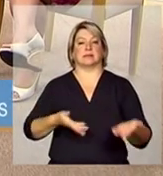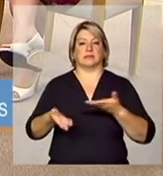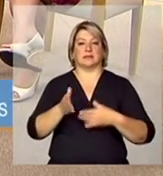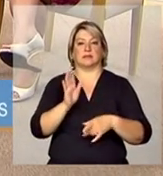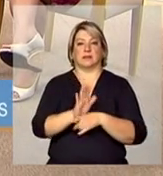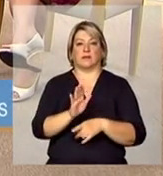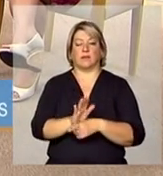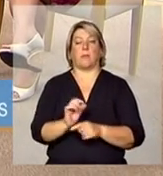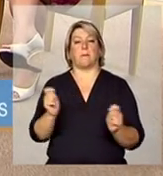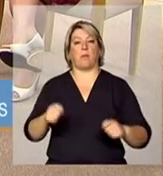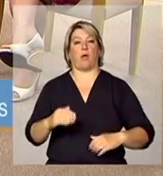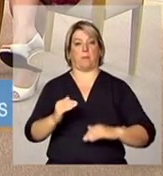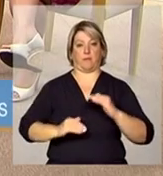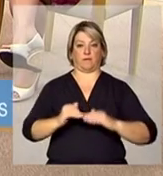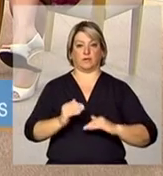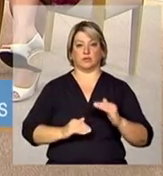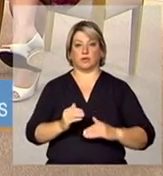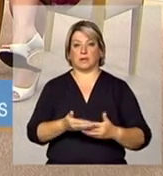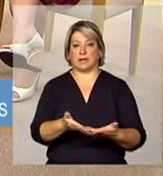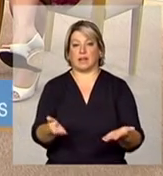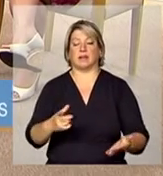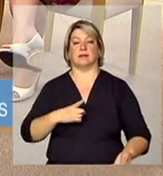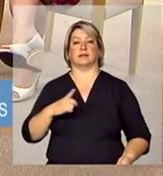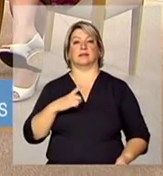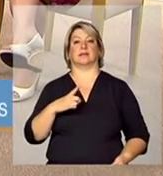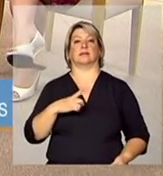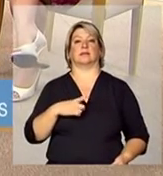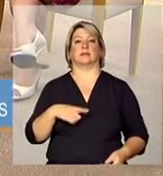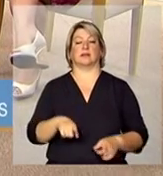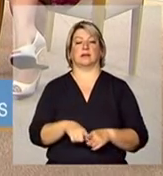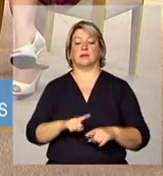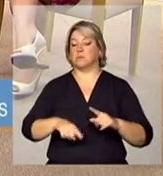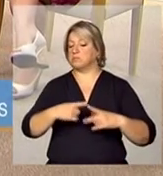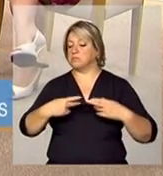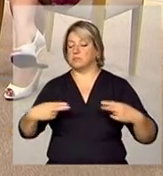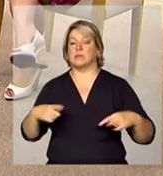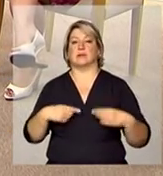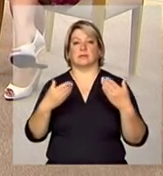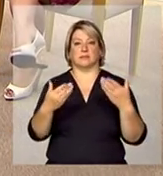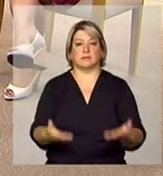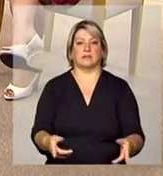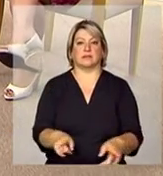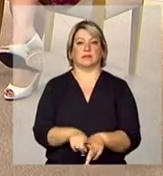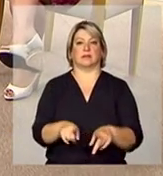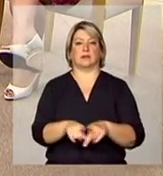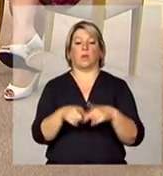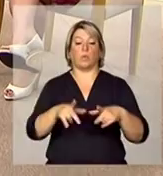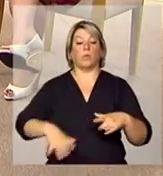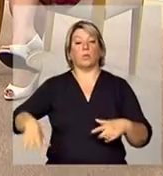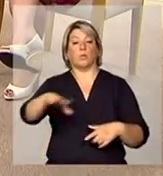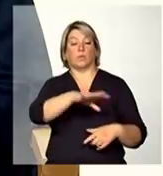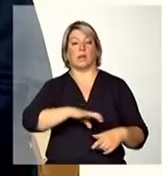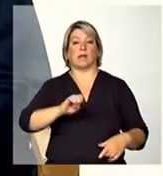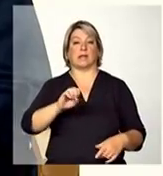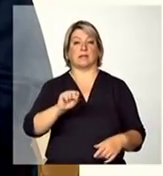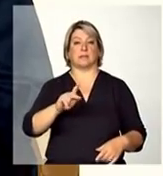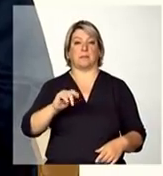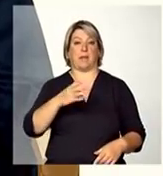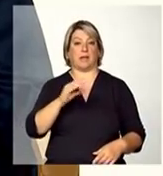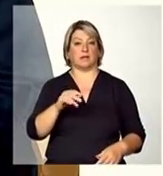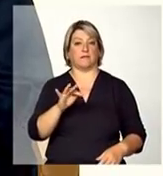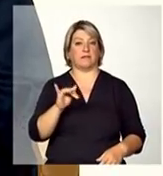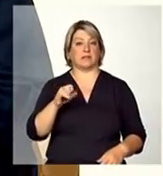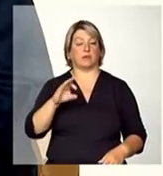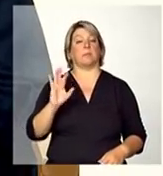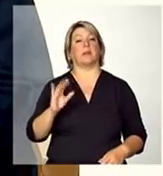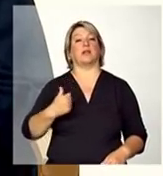de profissionais de equipamentos de espaços físicos mesmo para a organização desse serviço mas a ideia é a gente possa otimizar